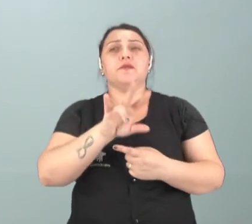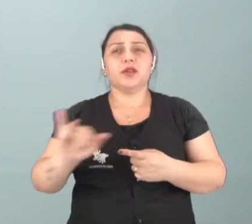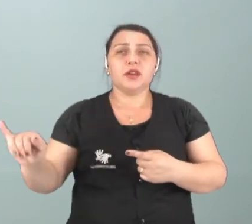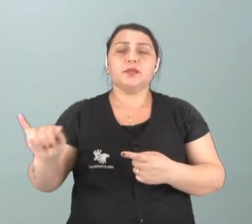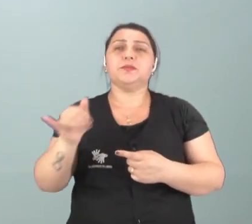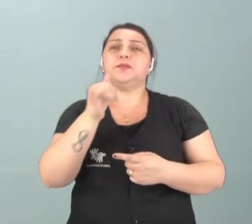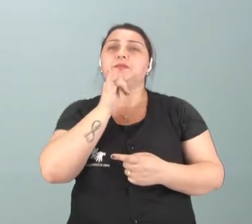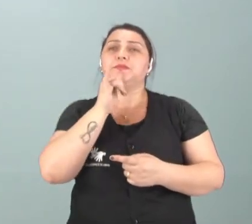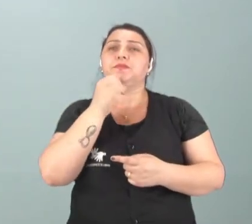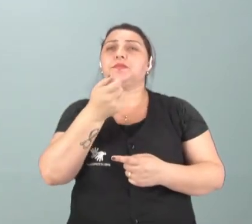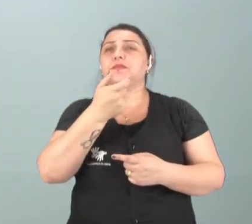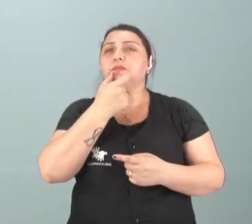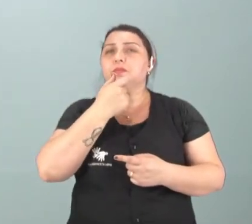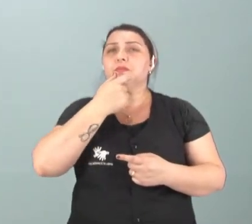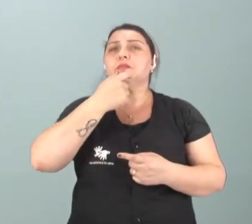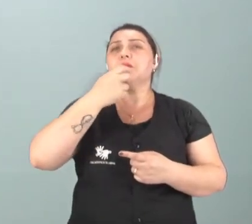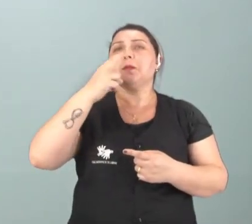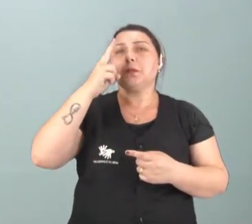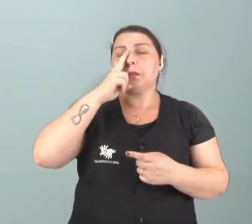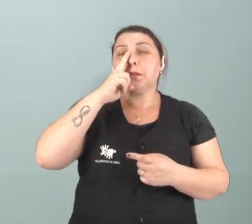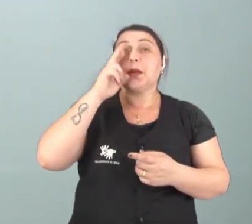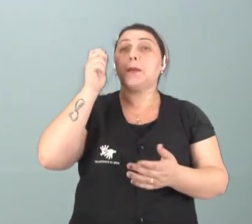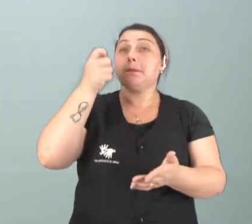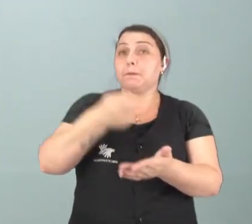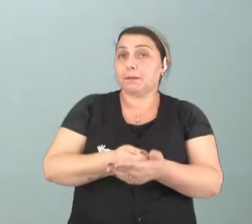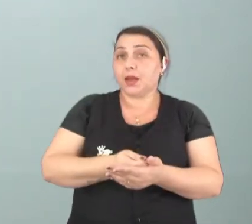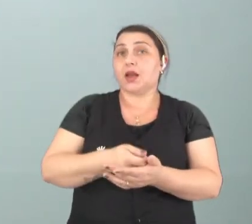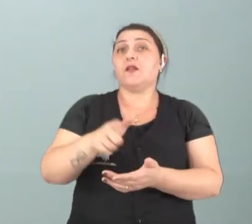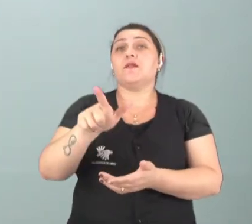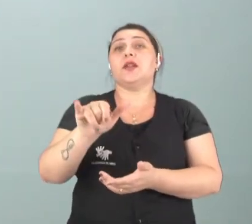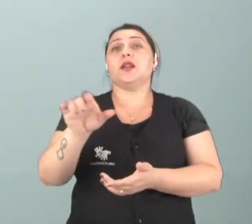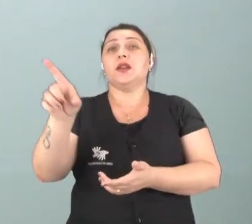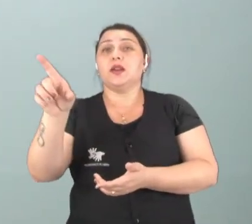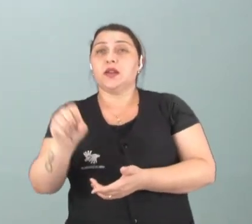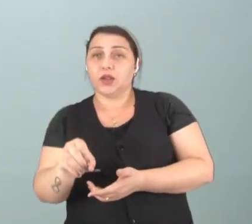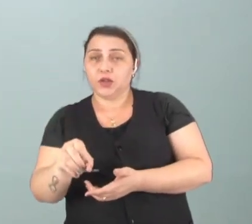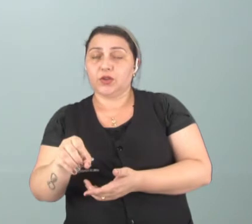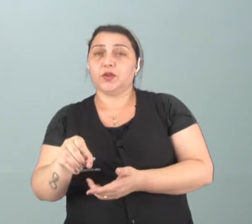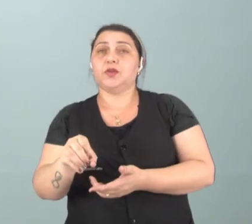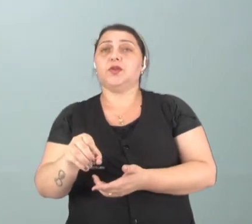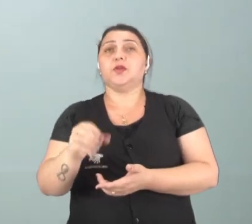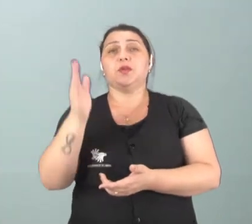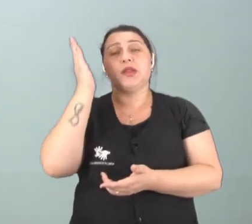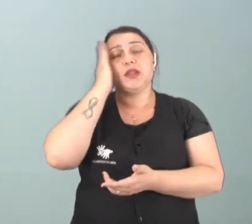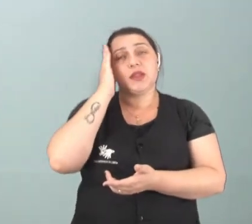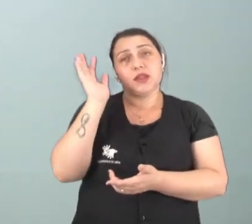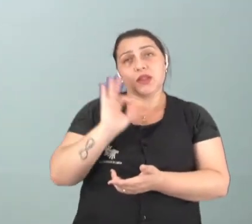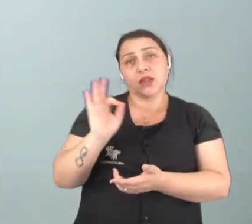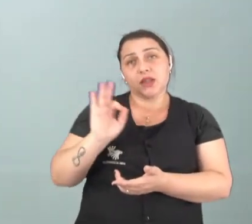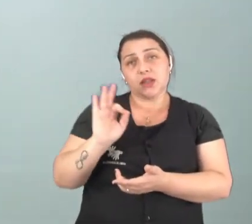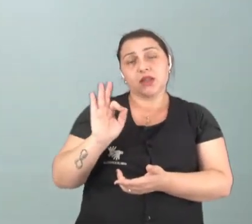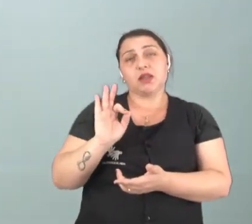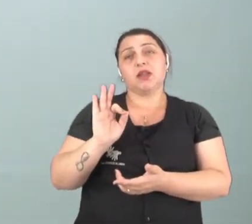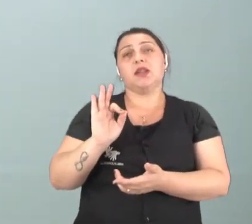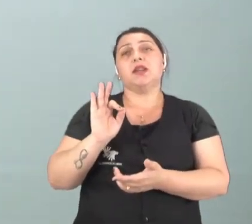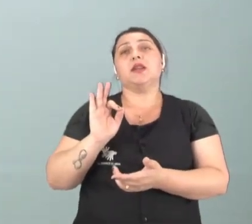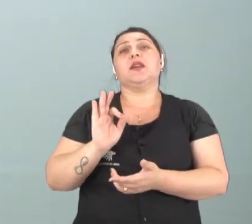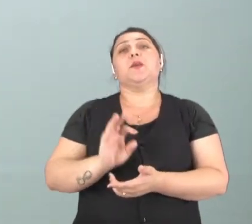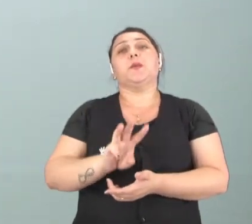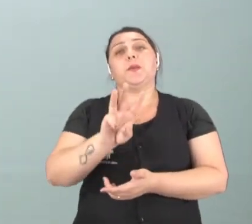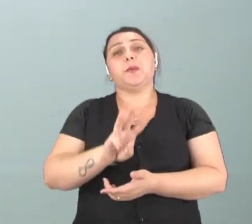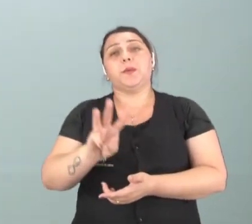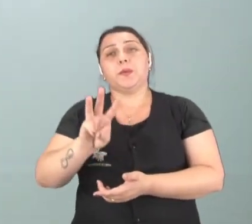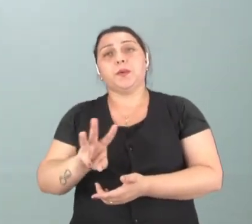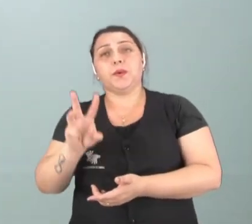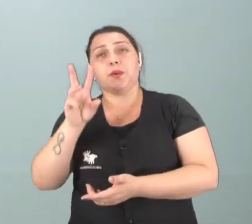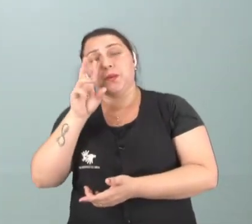por exemplo, biscoito, a bolacha, a gente paga por aquilo que vira lixo, né? E a gente não compreende isso. Acesse, assista,